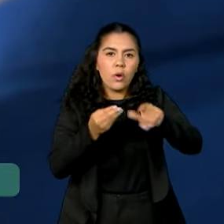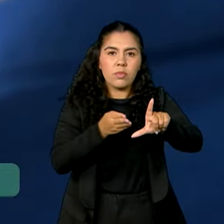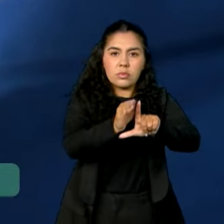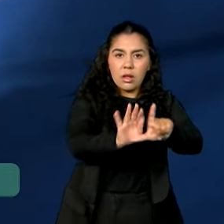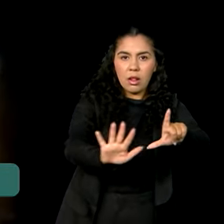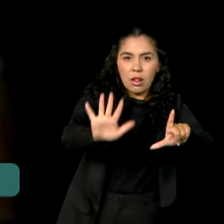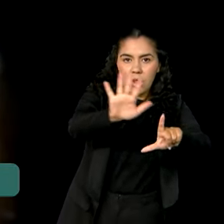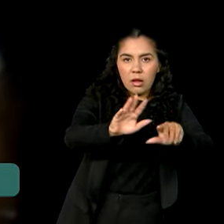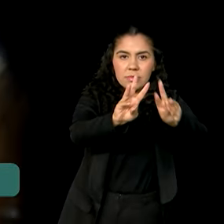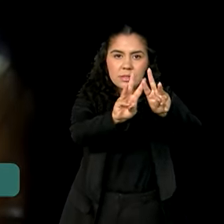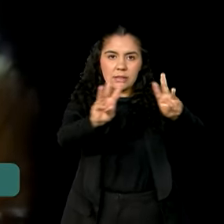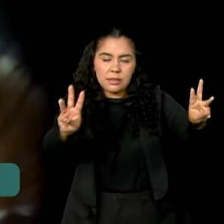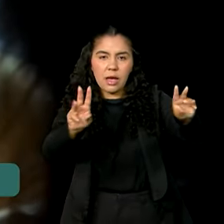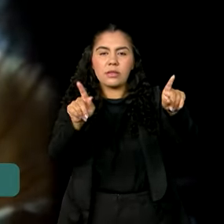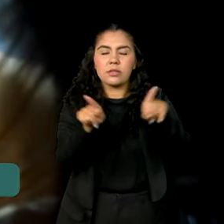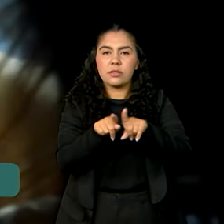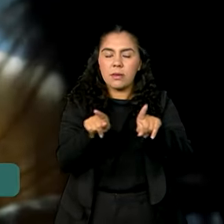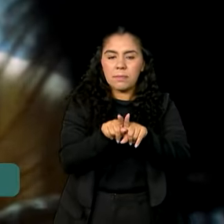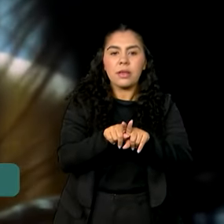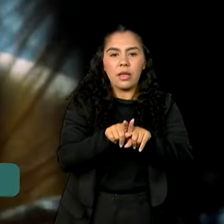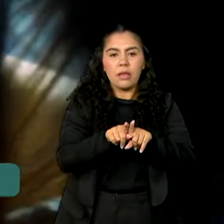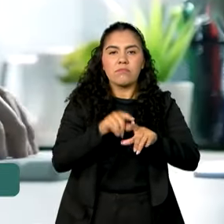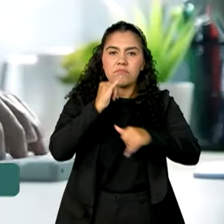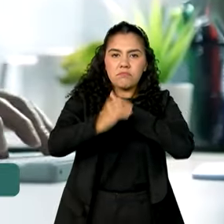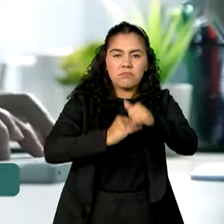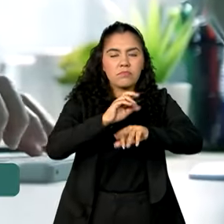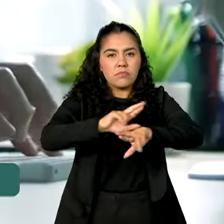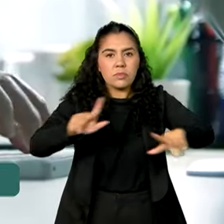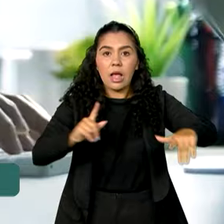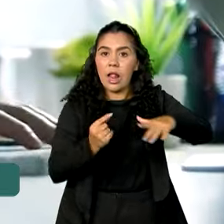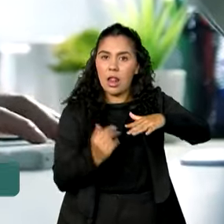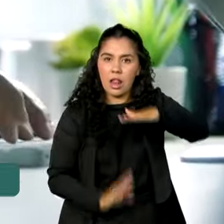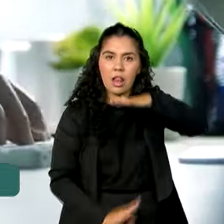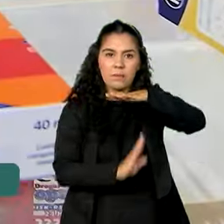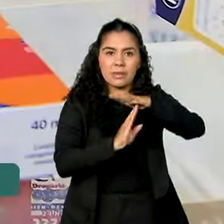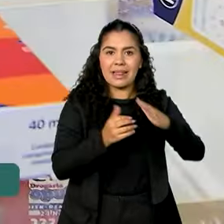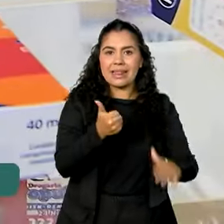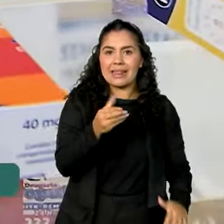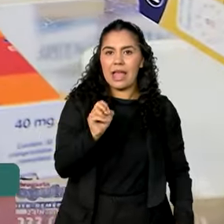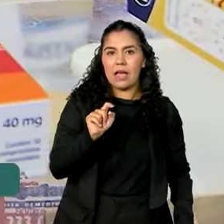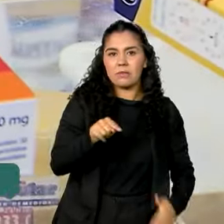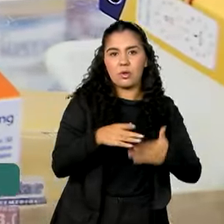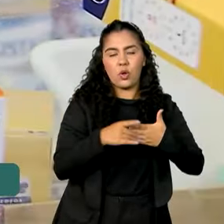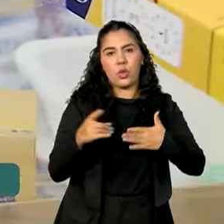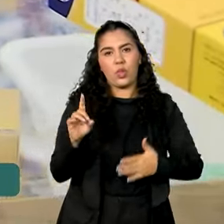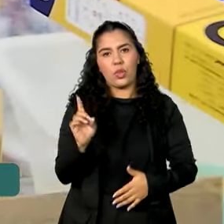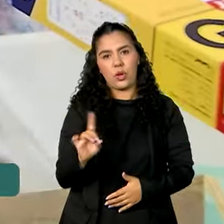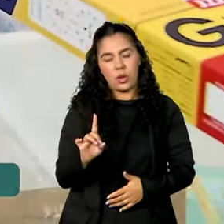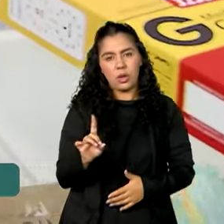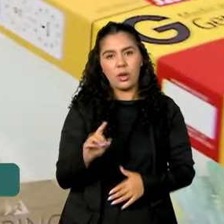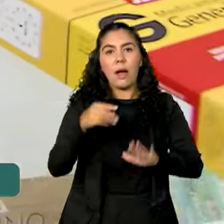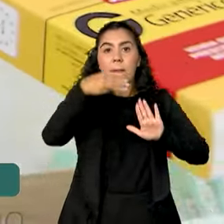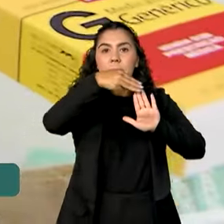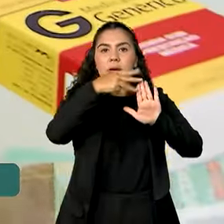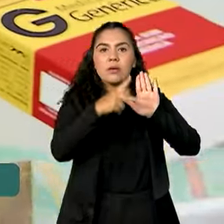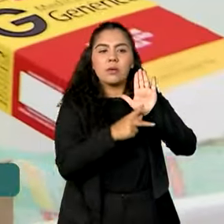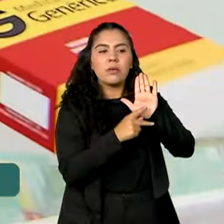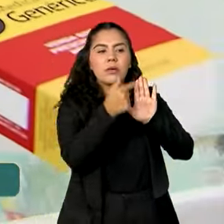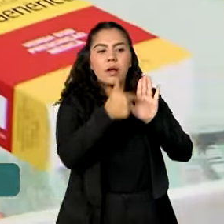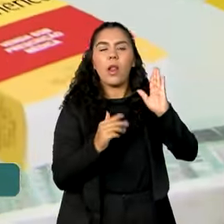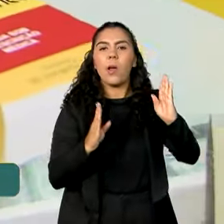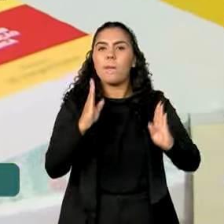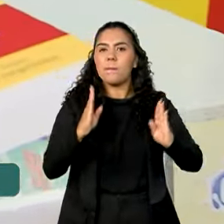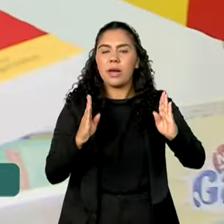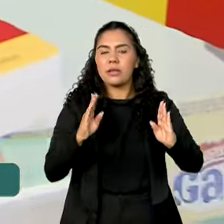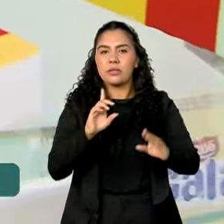e outros meios digitais, até o valor limite de 10 mil dólares. Essa medida provisória vale até 31 de